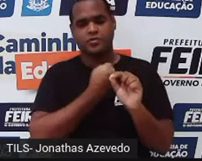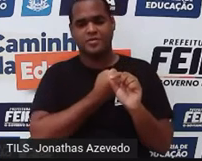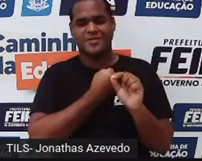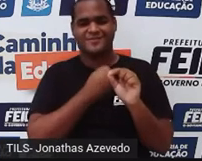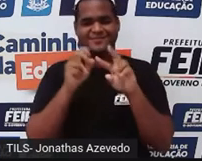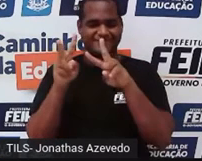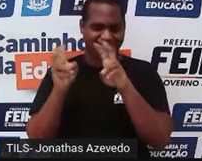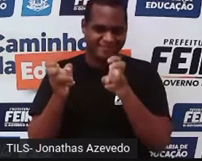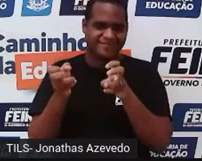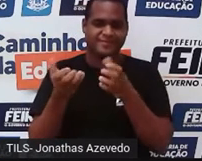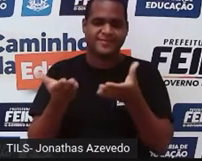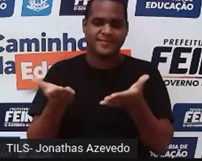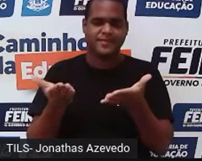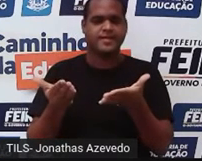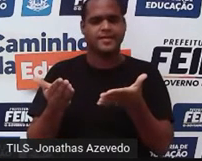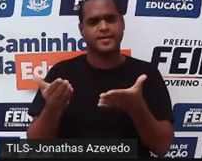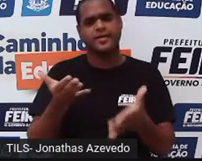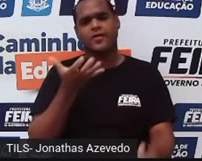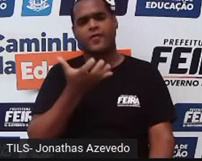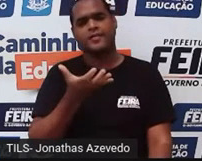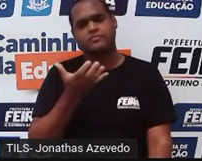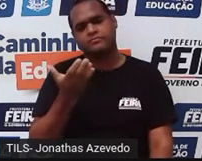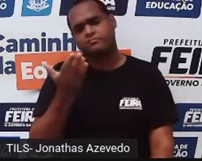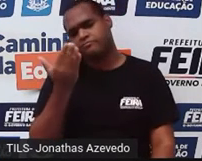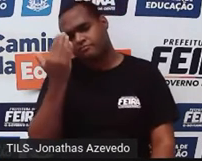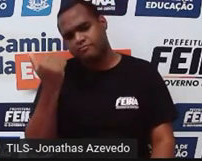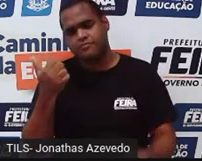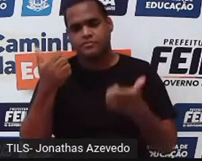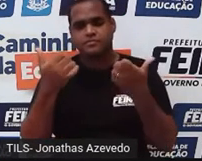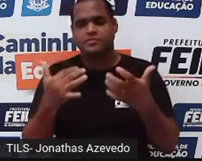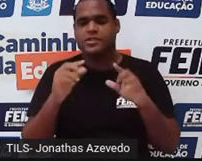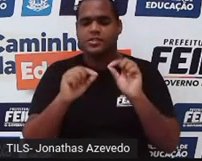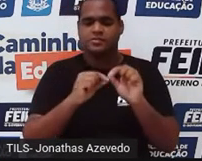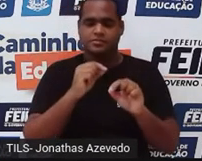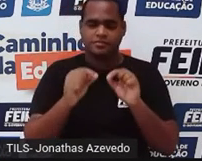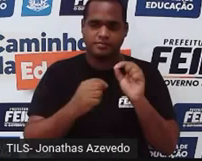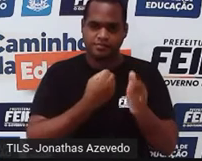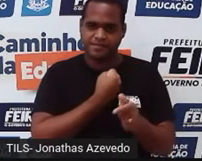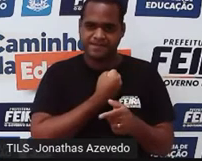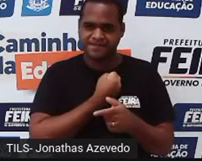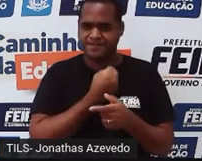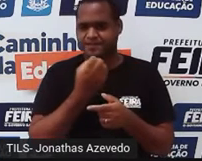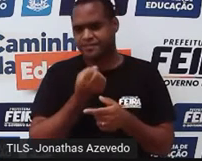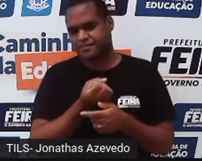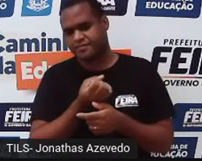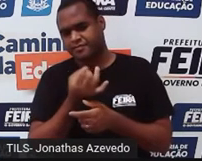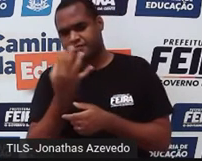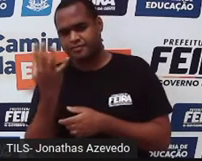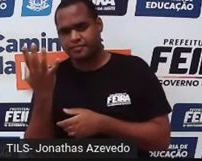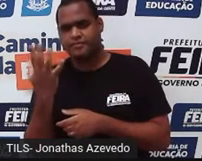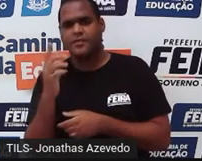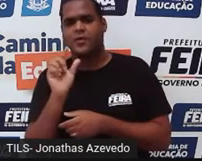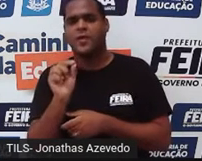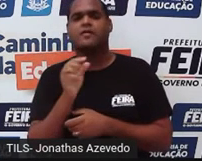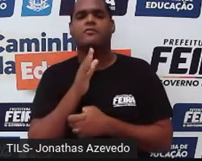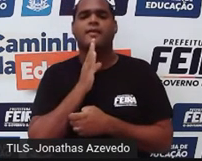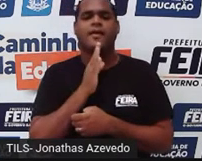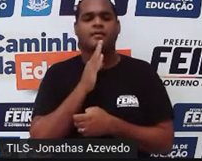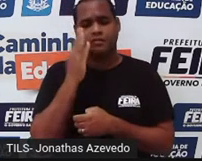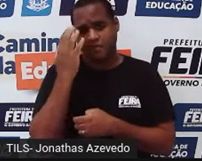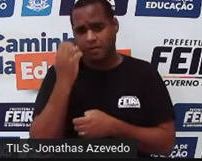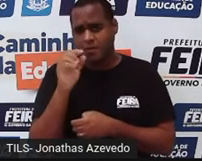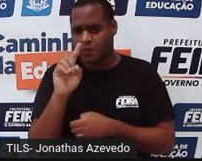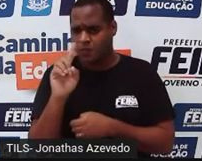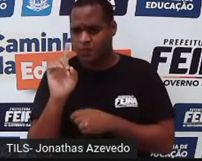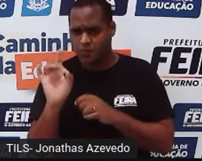E eu queria saber quais são os tipos de números que você conhece. Pois é, porque não existe só um tipo de número,